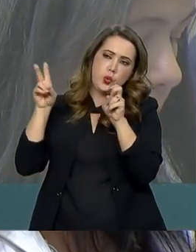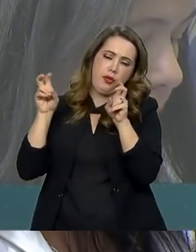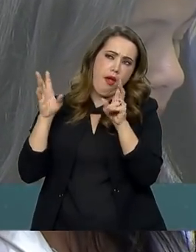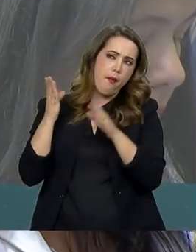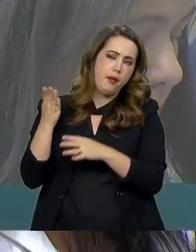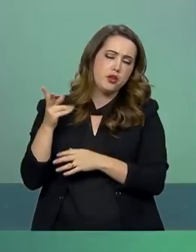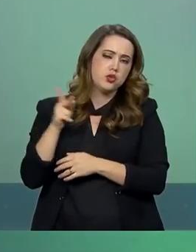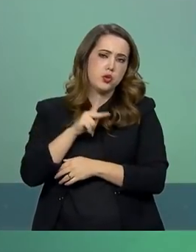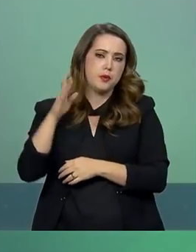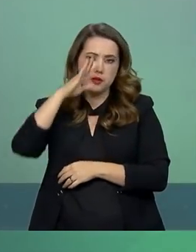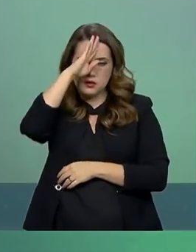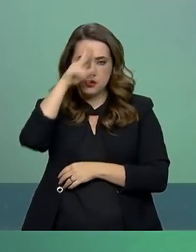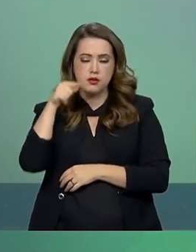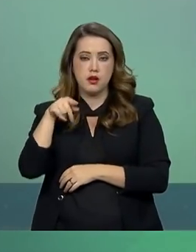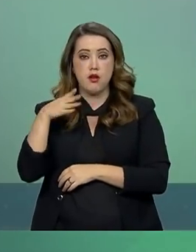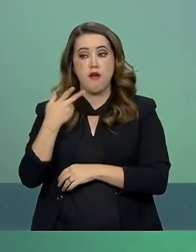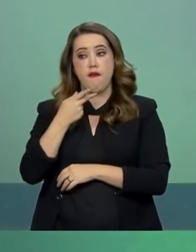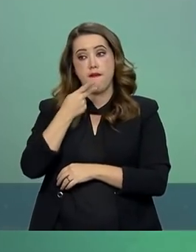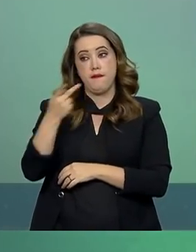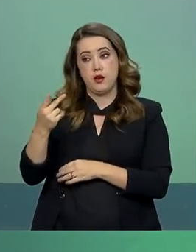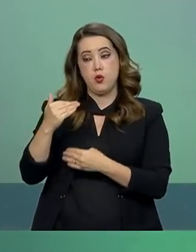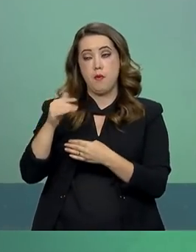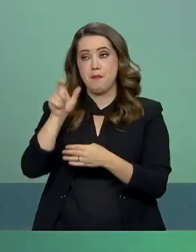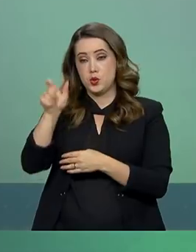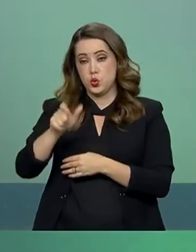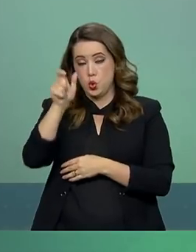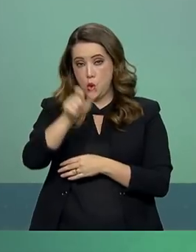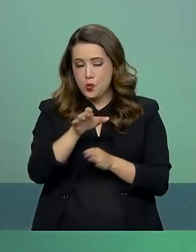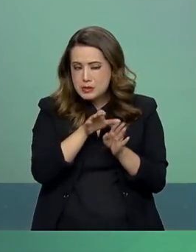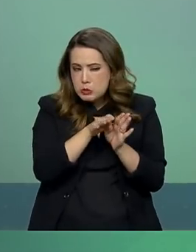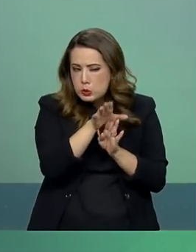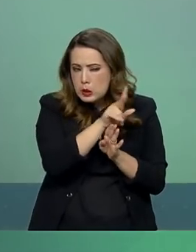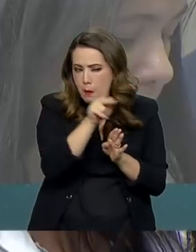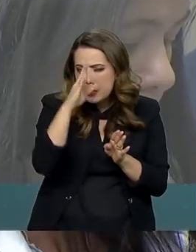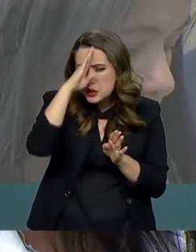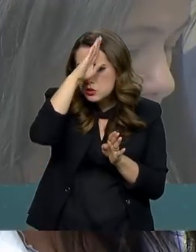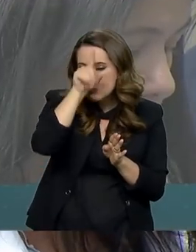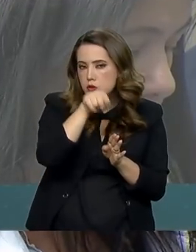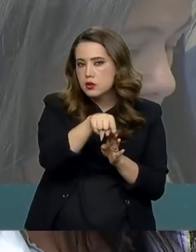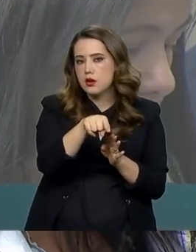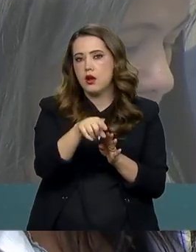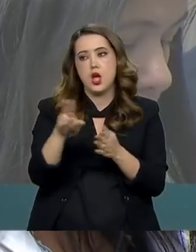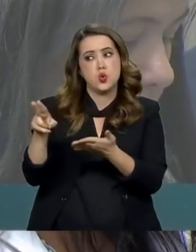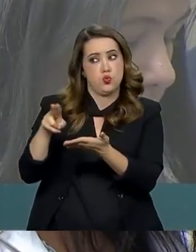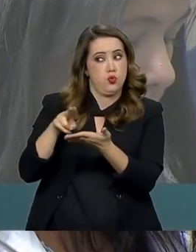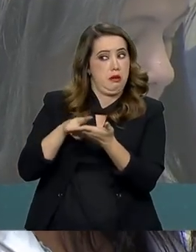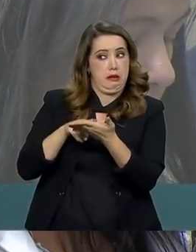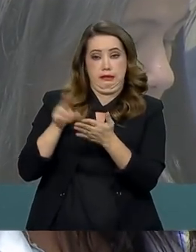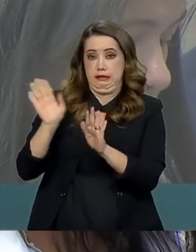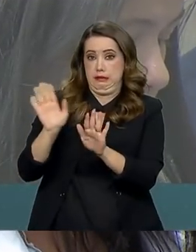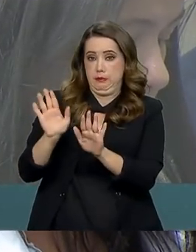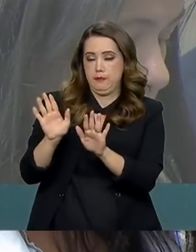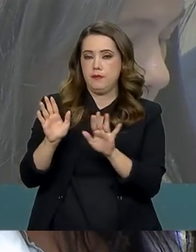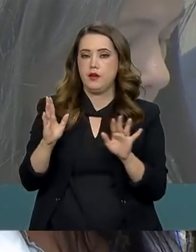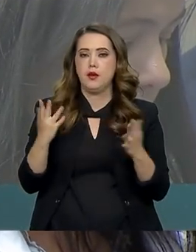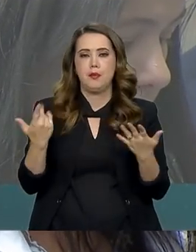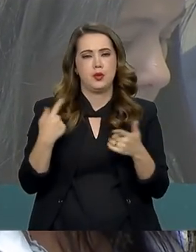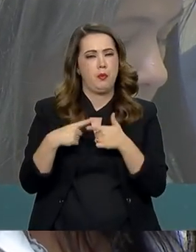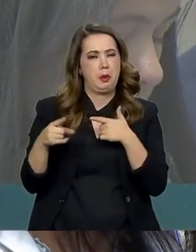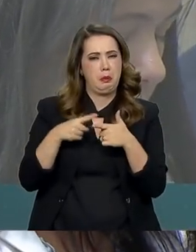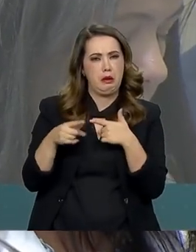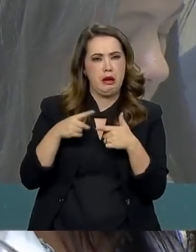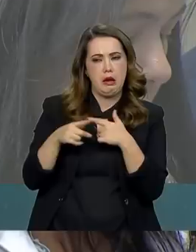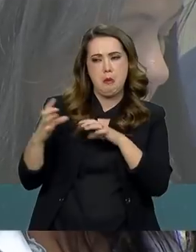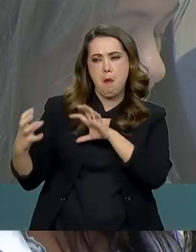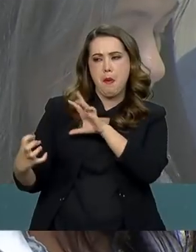o presidente tinha sido aconselhado por assessores militares a não receber essas cartas, para não causar algum